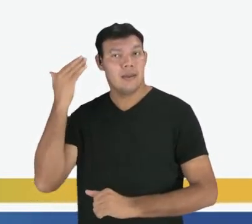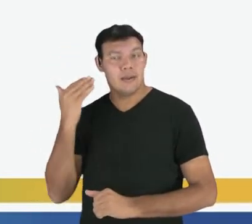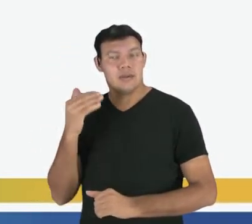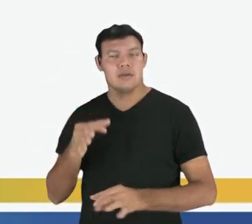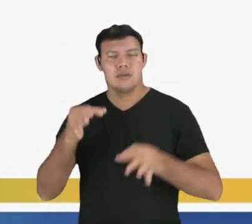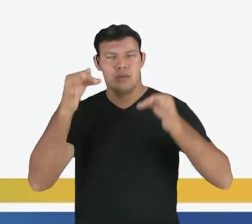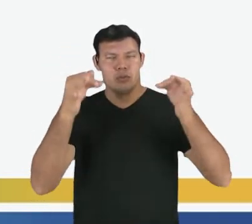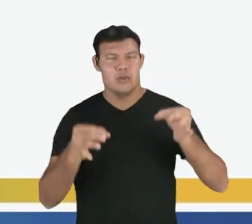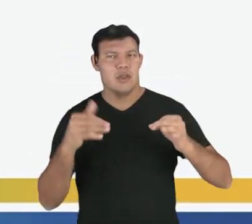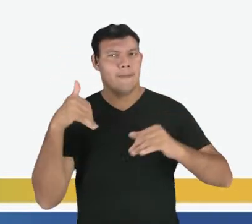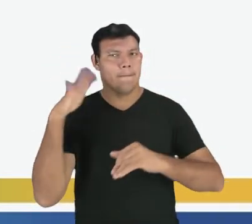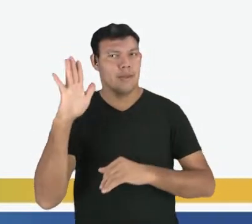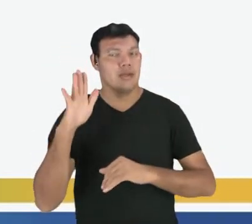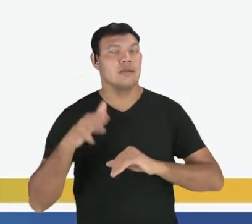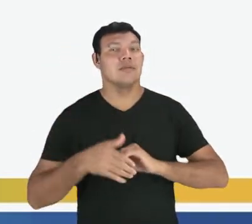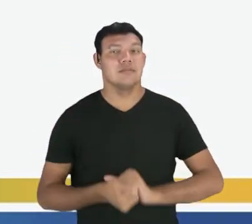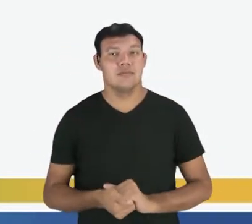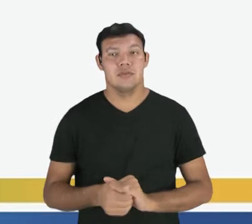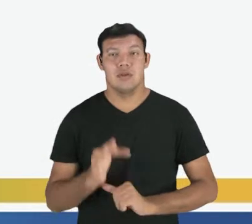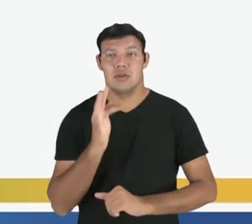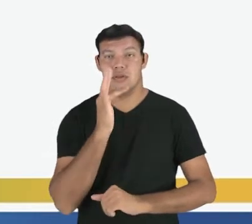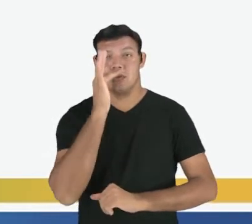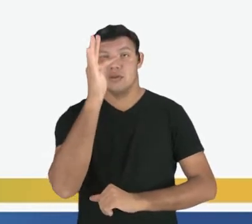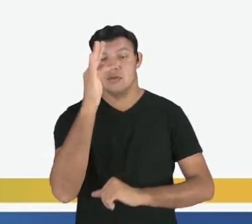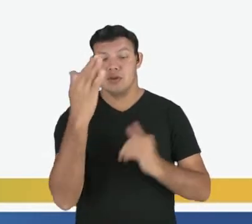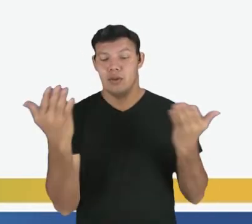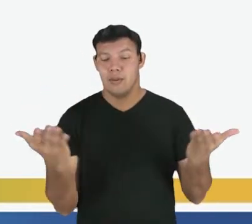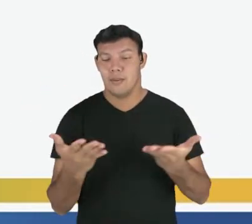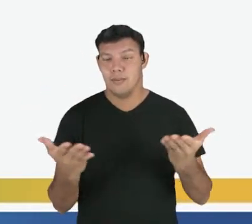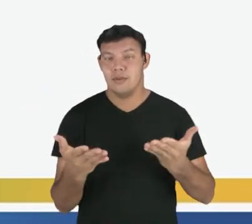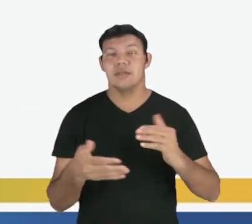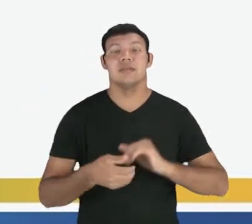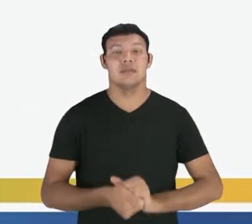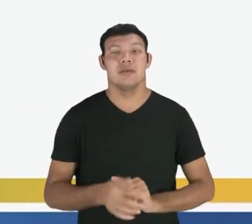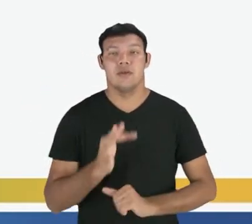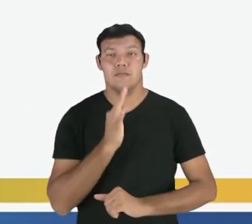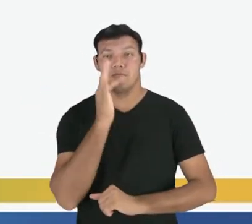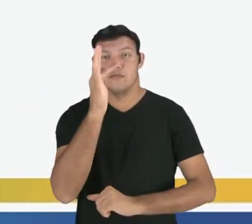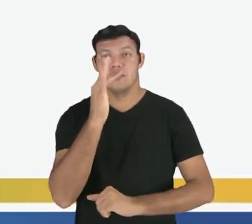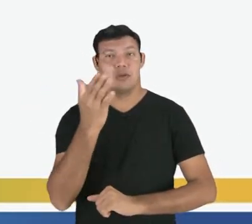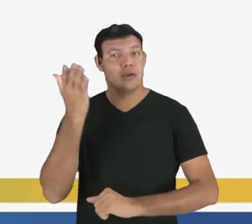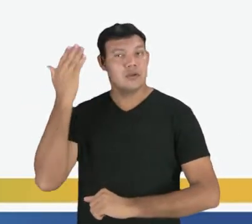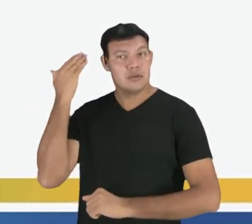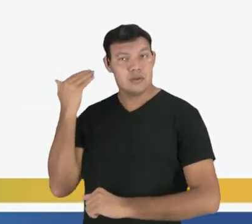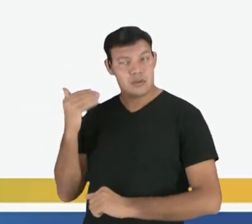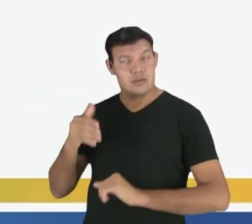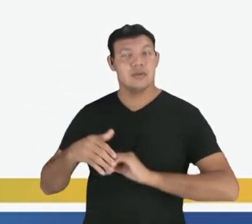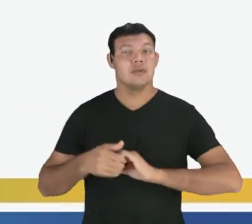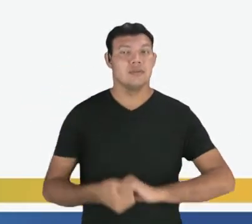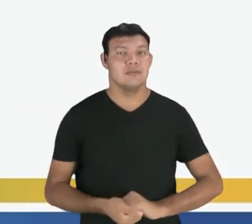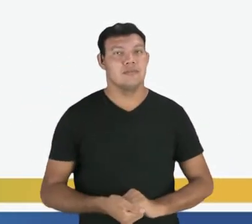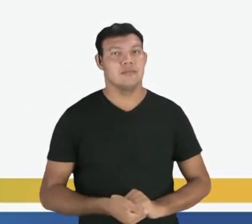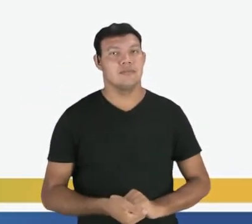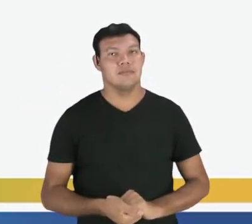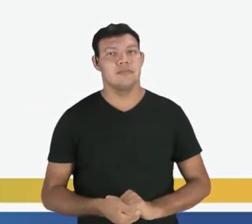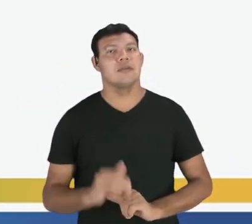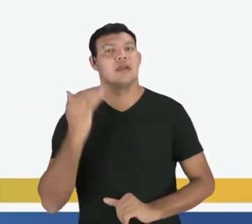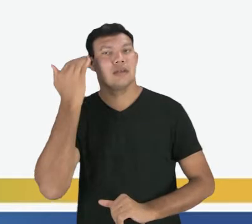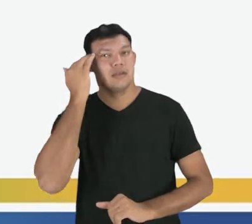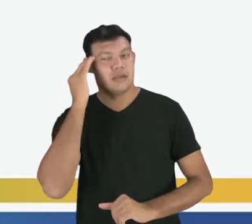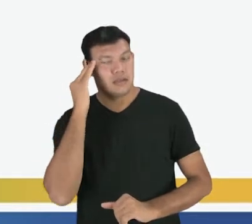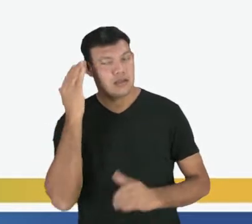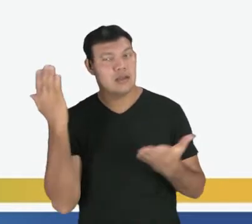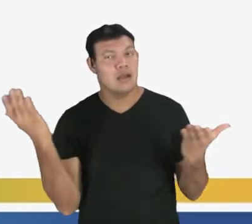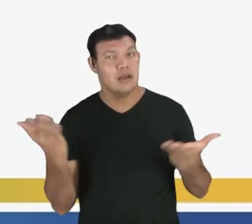perfeito do indicativo, futuro do presente do indicativo e futuro do pretérito do indicativo. Vamos entender.